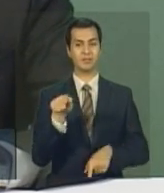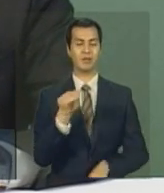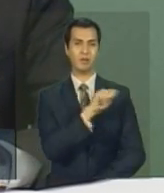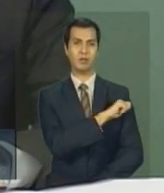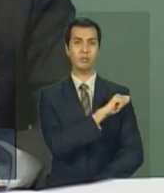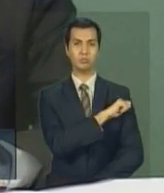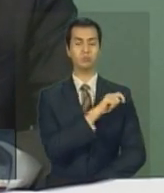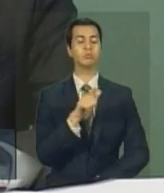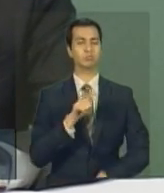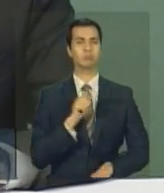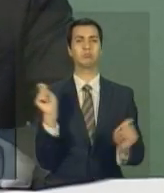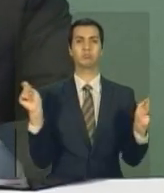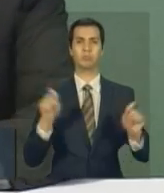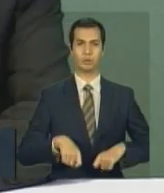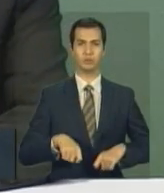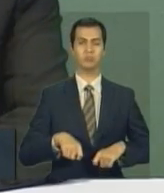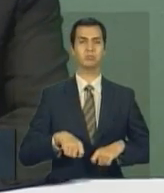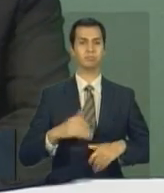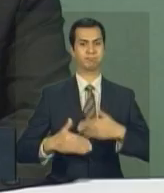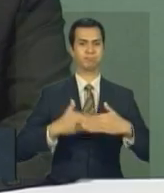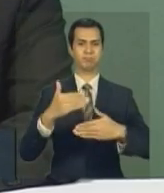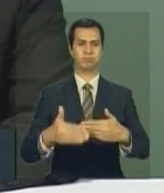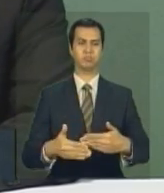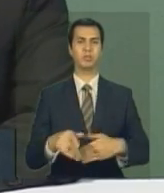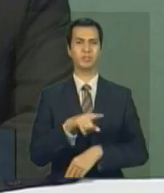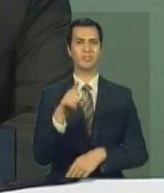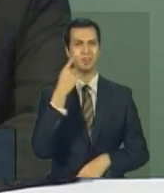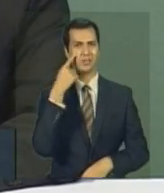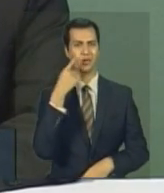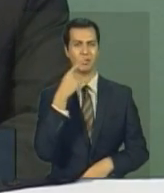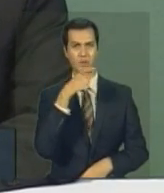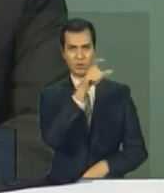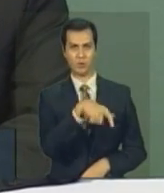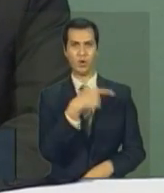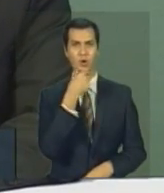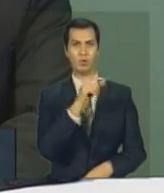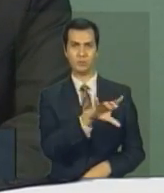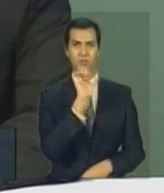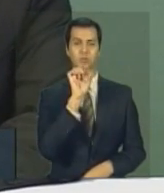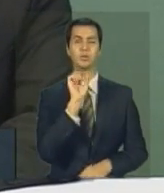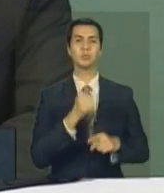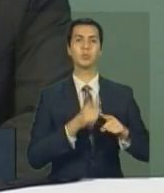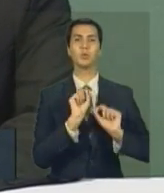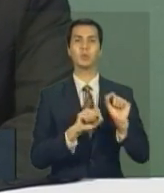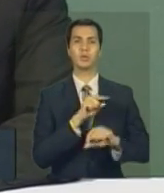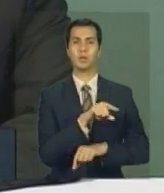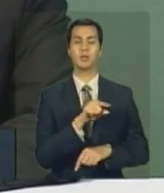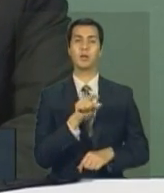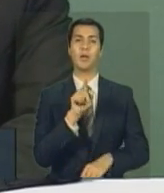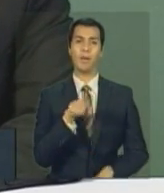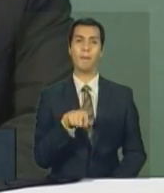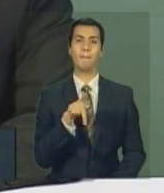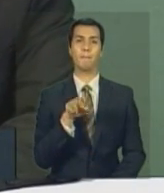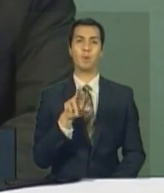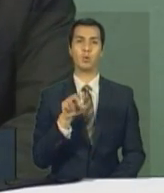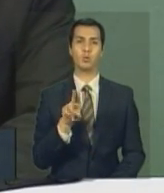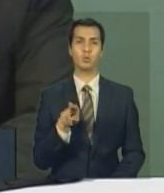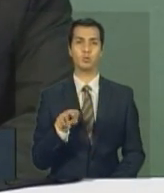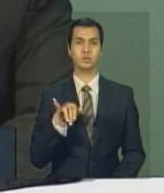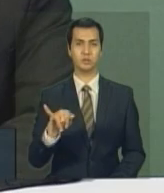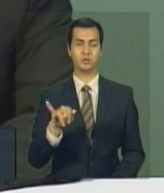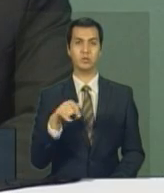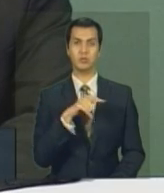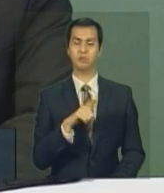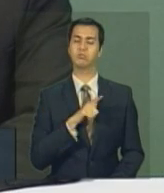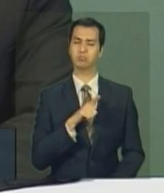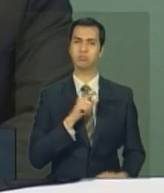vira aqui o exemplo desse rapaz que foi selecionado, porque ele é pro UNE, mas ele tem todas as características. Então,